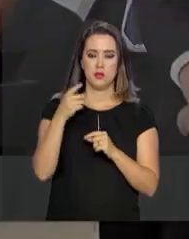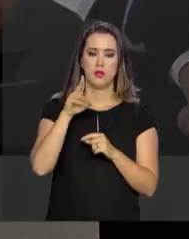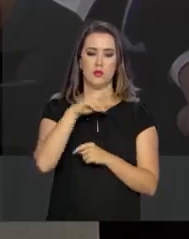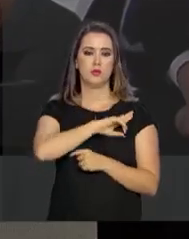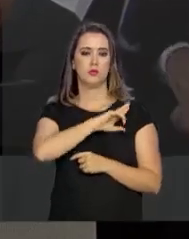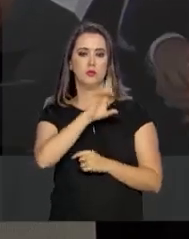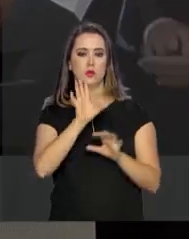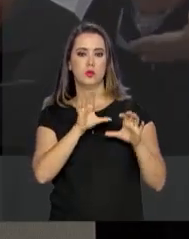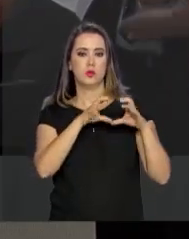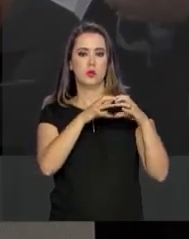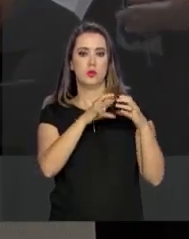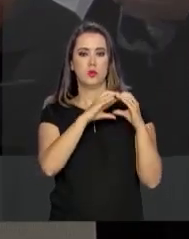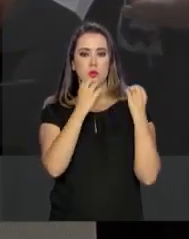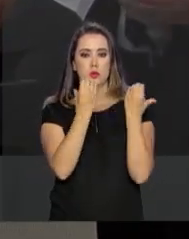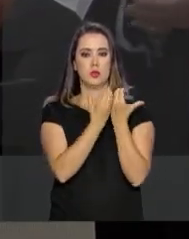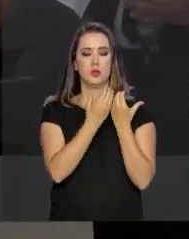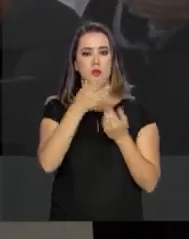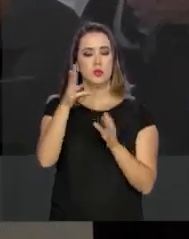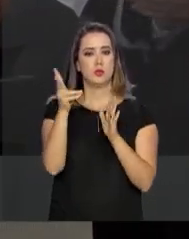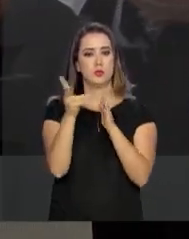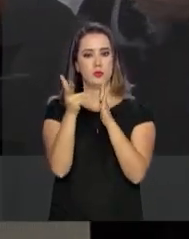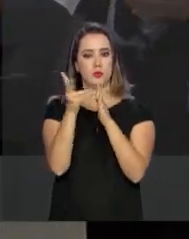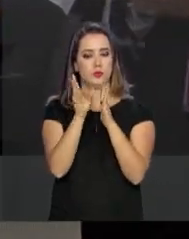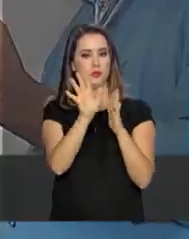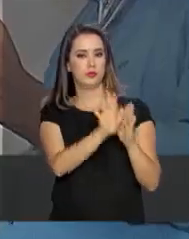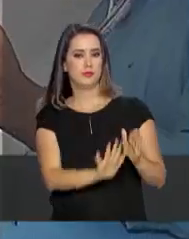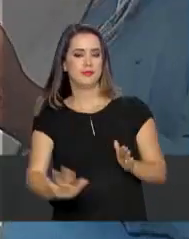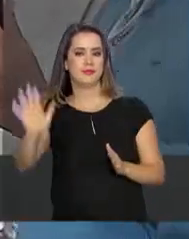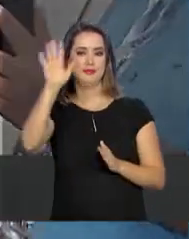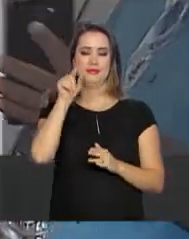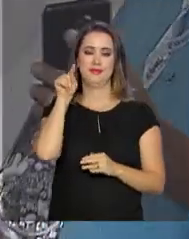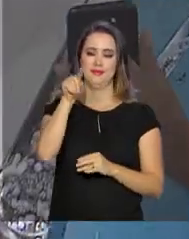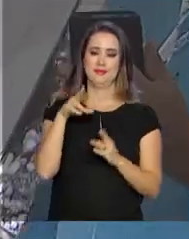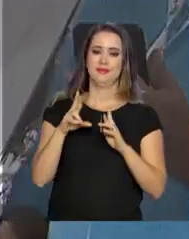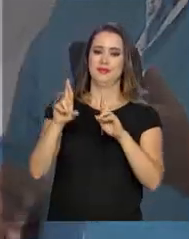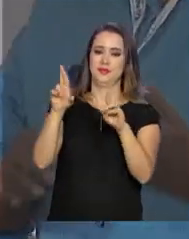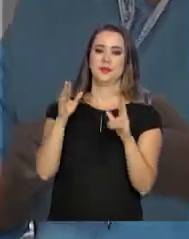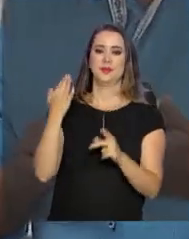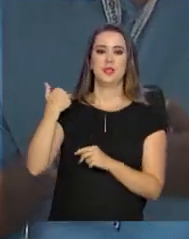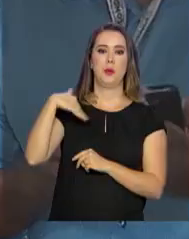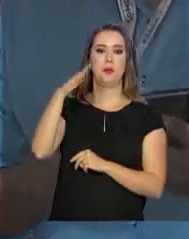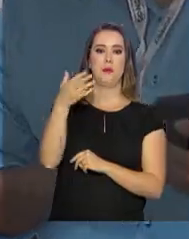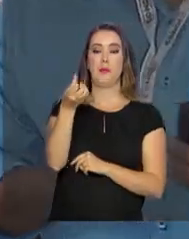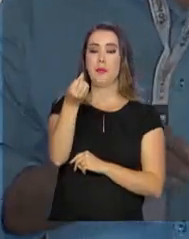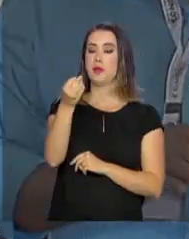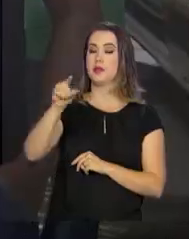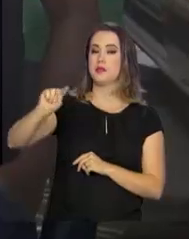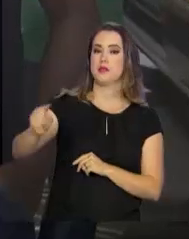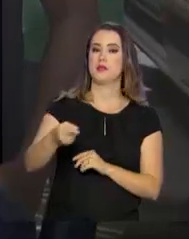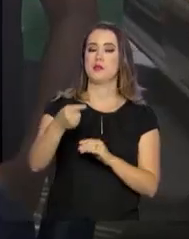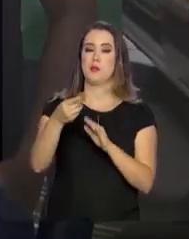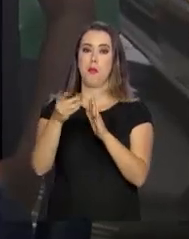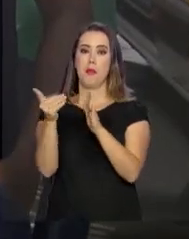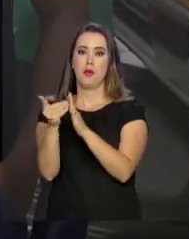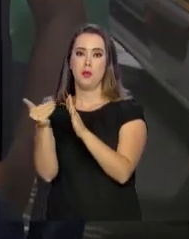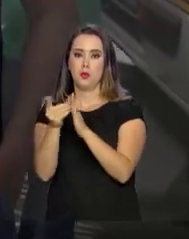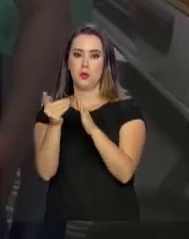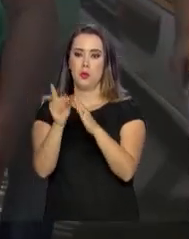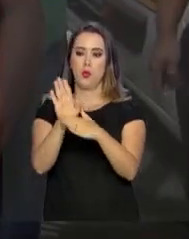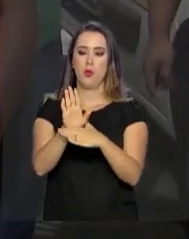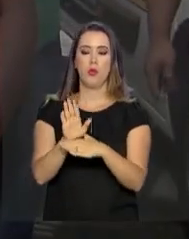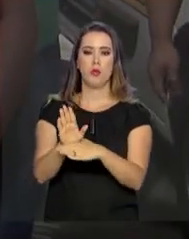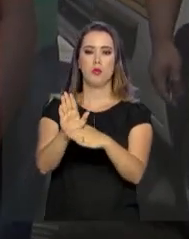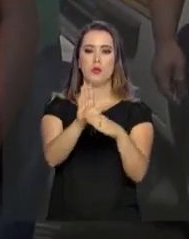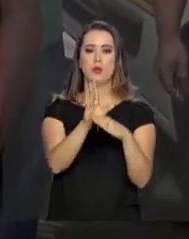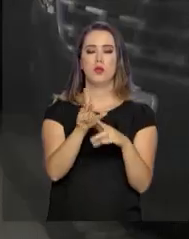representantes das comunidades indígenas de todo o país. A expectativa é que mais de 600 mil indígenas sejam beneficiados